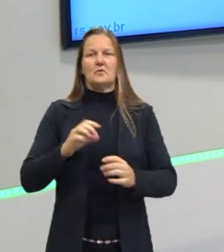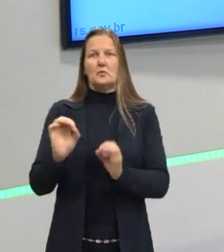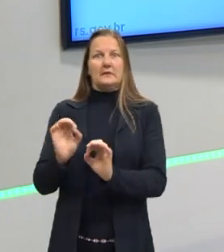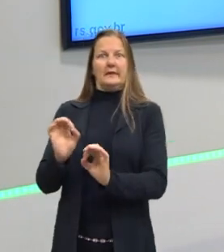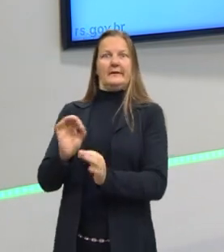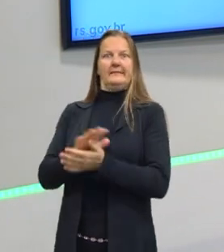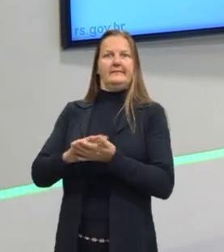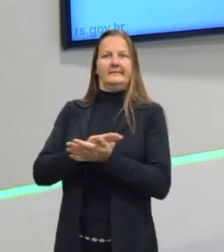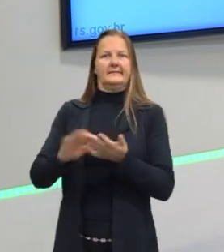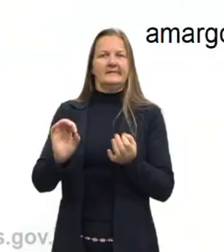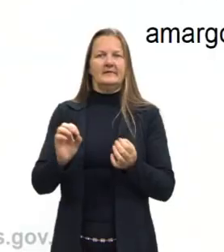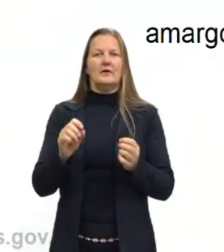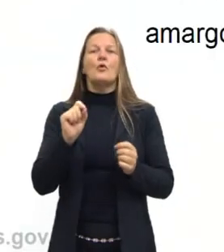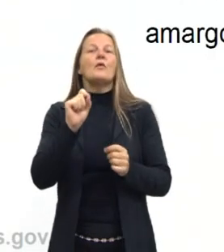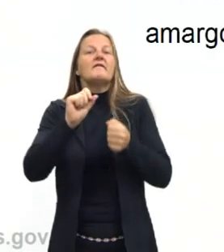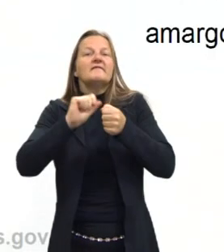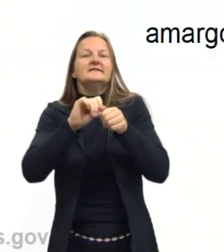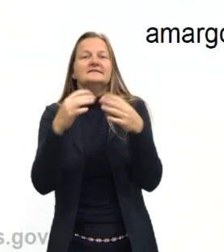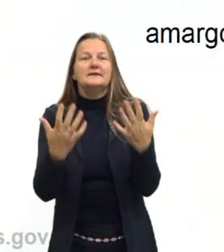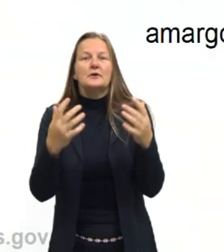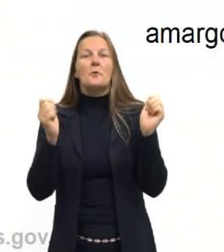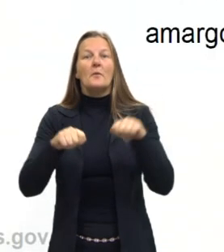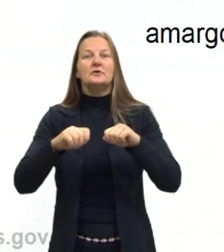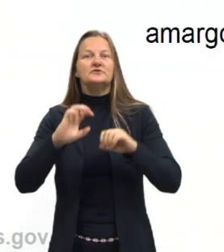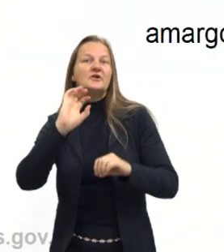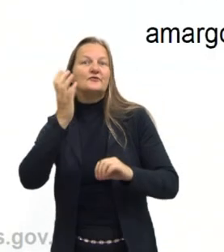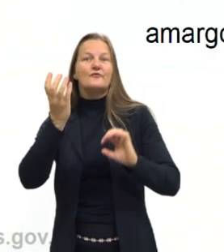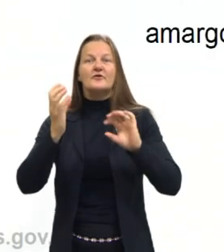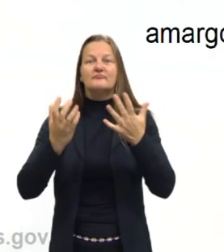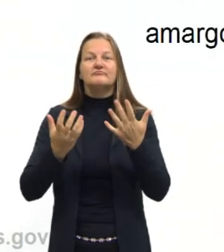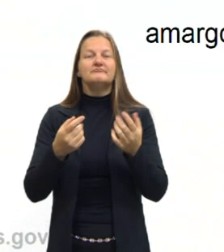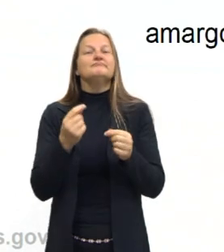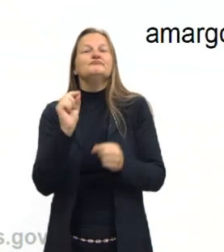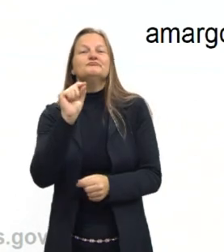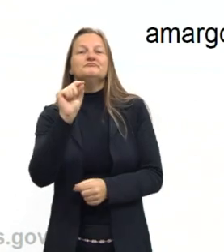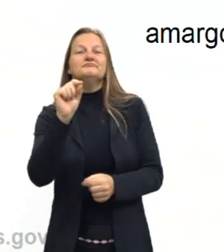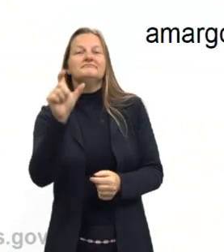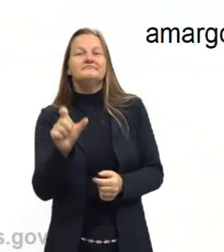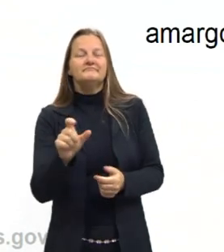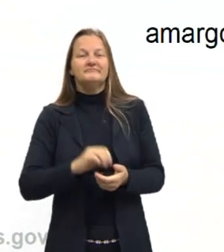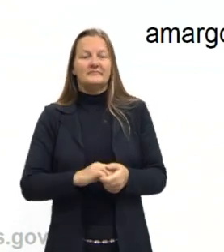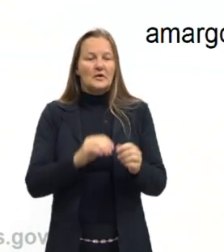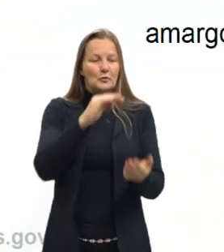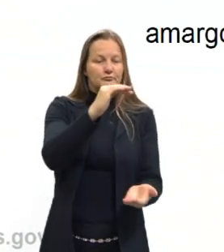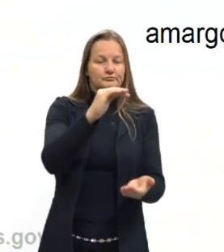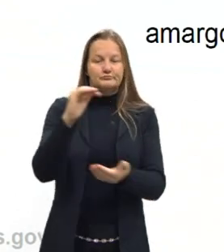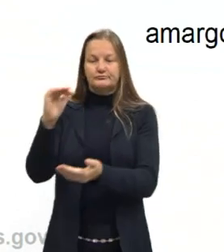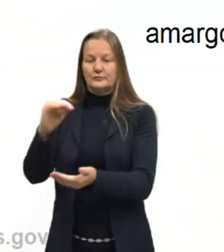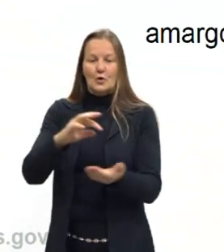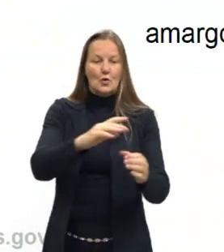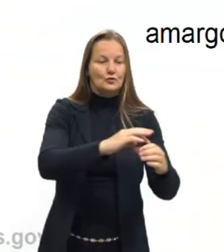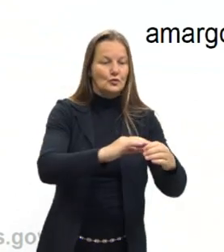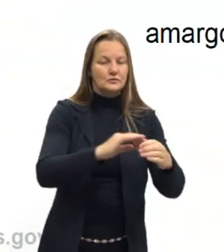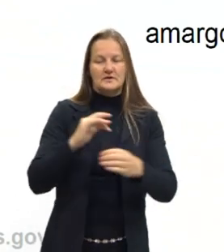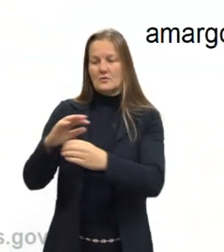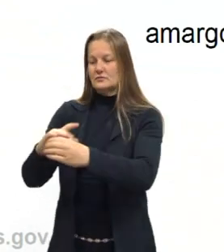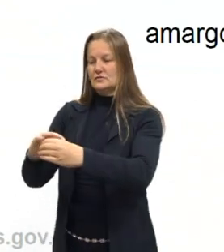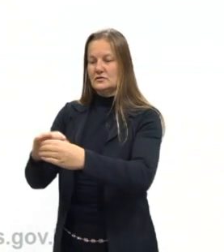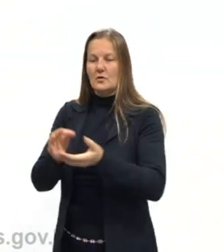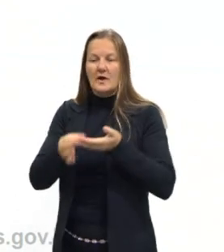azedo? O eu posso fazer quanto a essa doçura do meu café? Se eu tenho duas soluções, duas soluções.